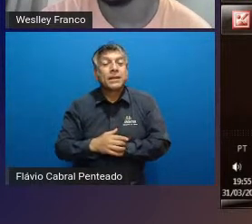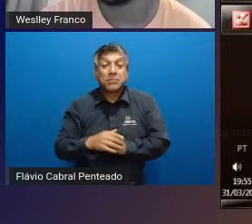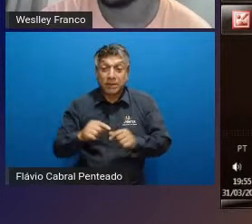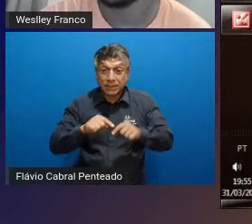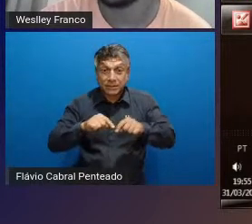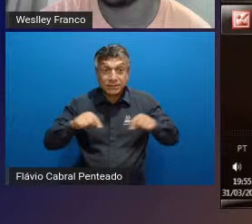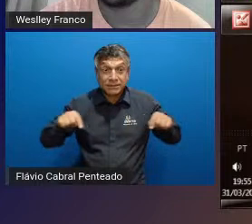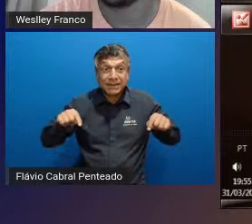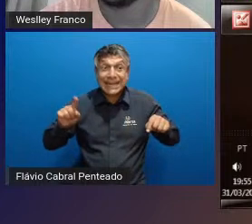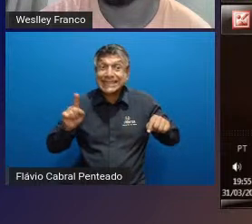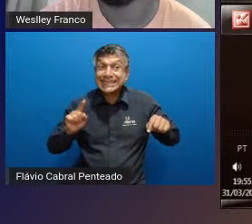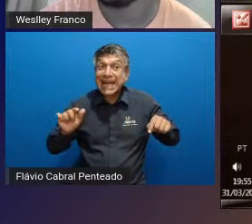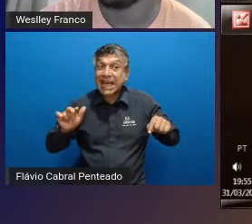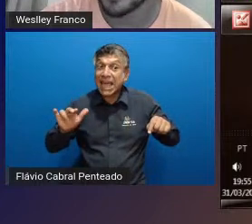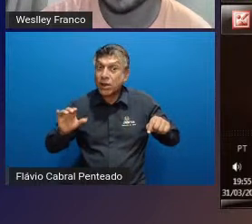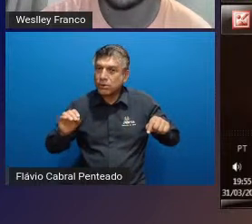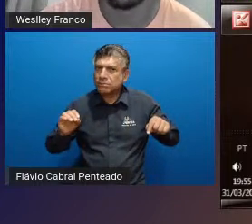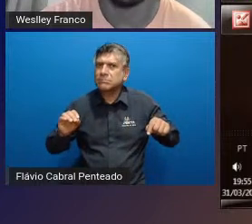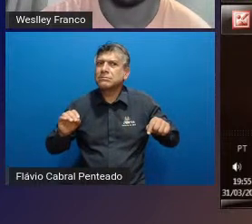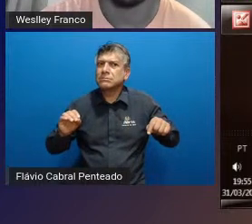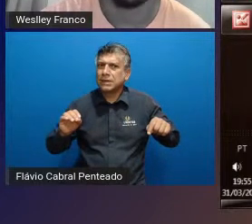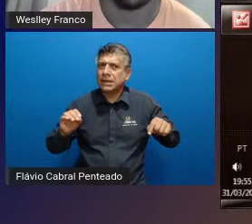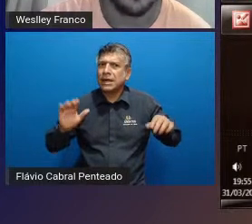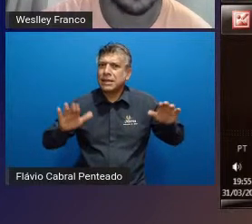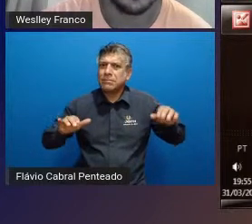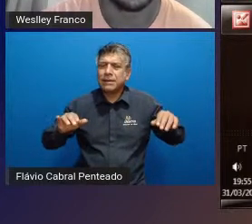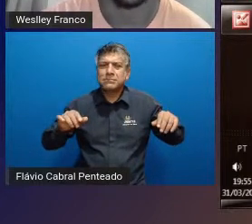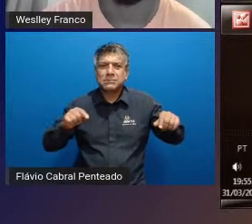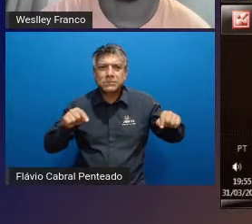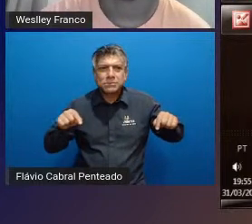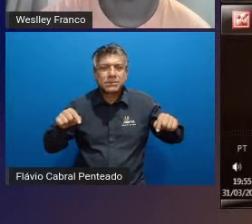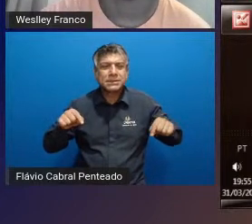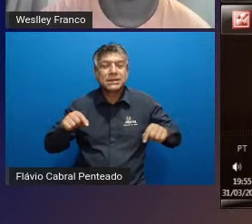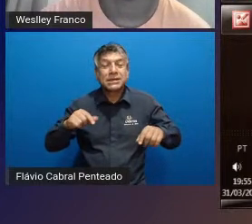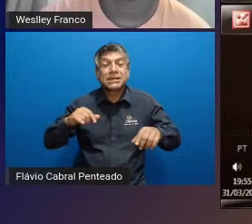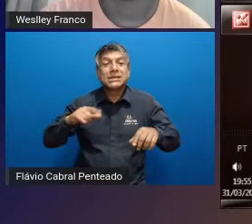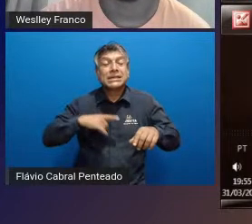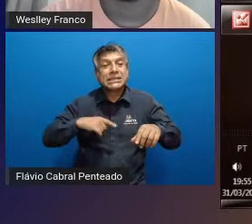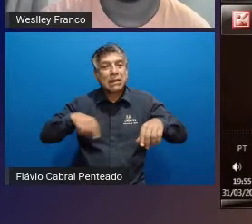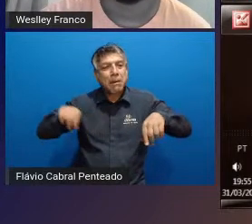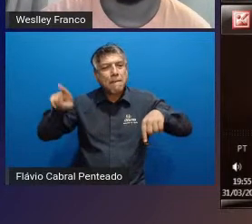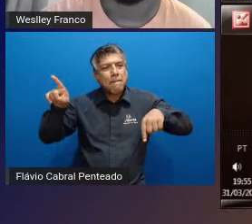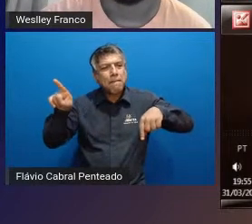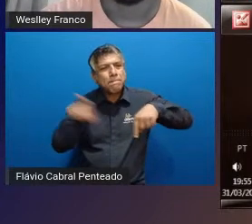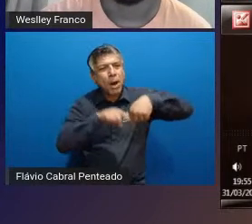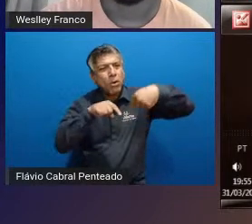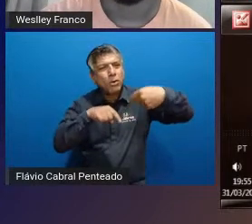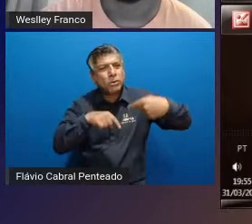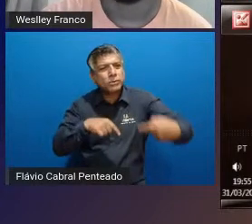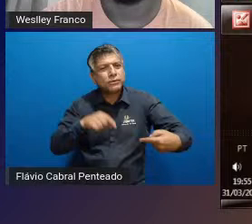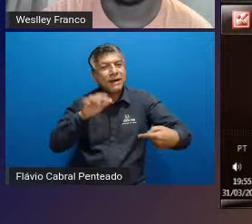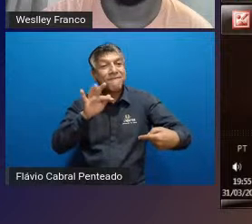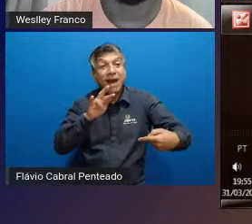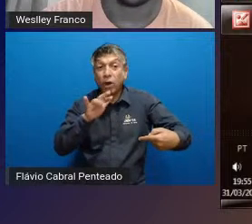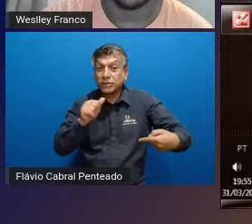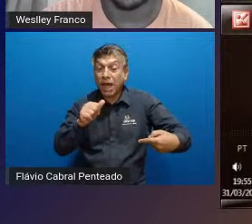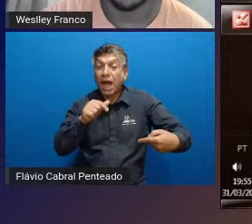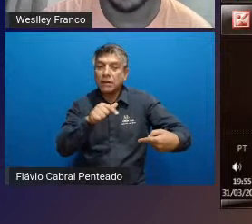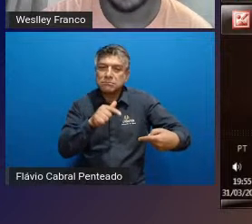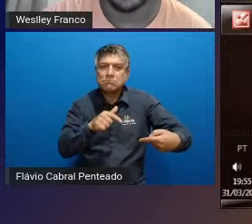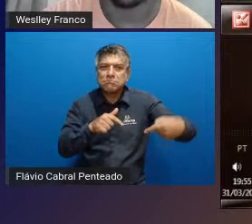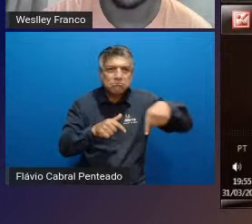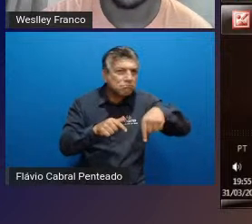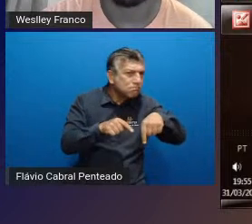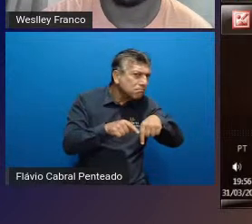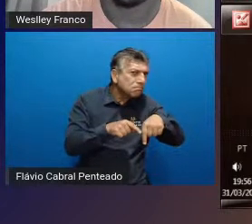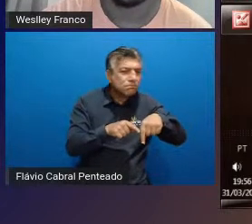em situações de bolas paradas como faltas como também nos